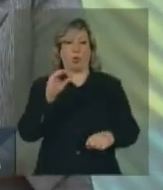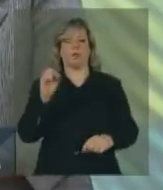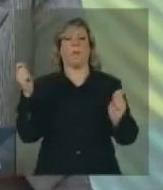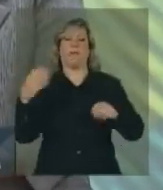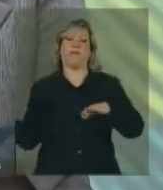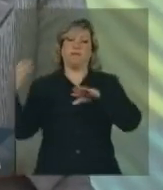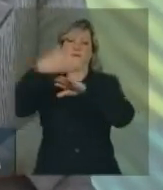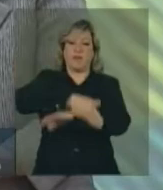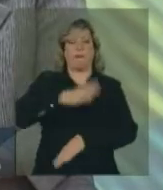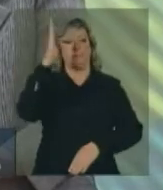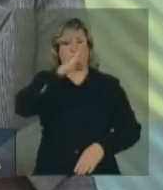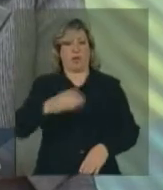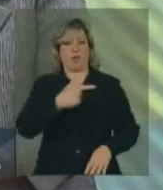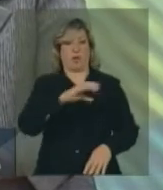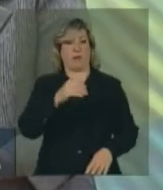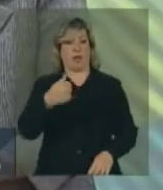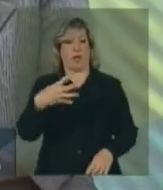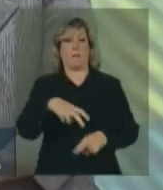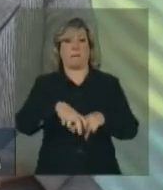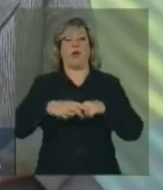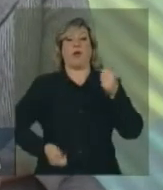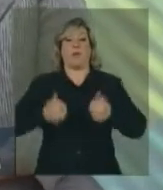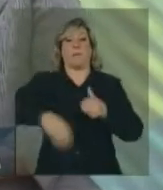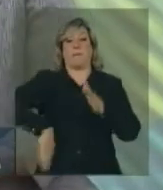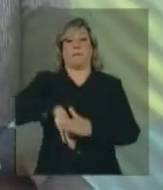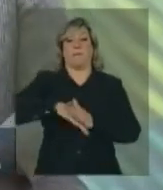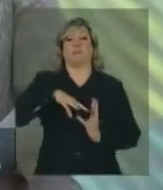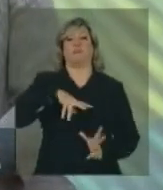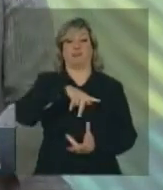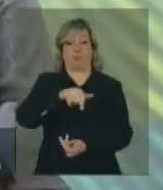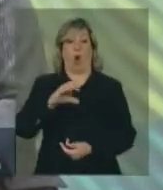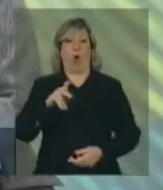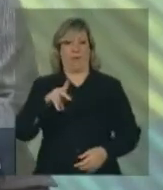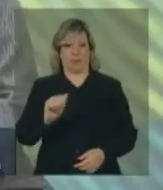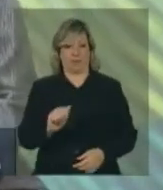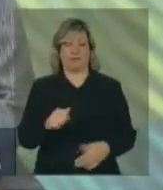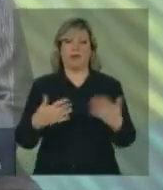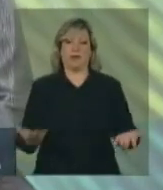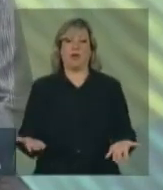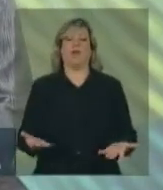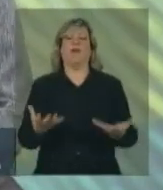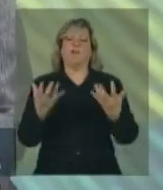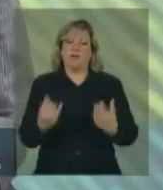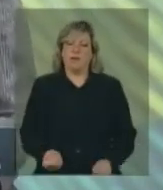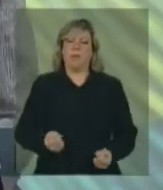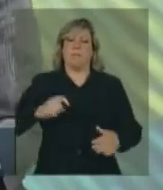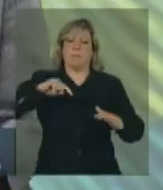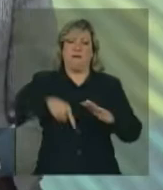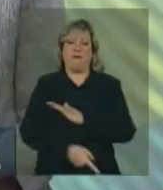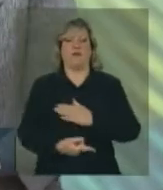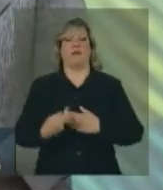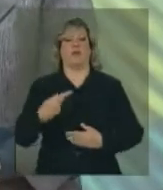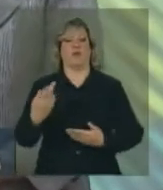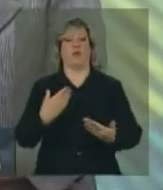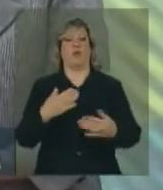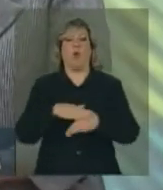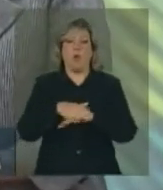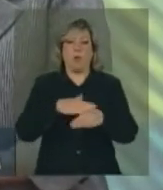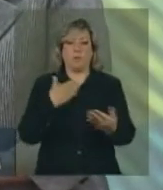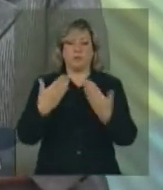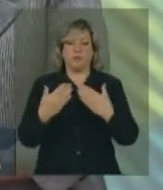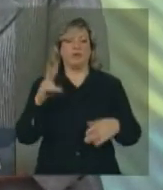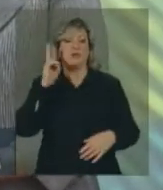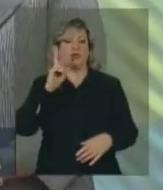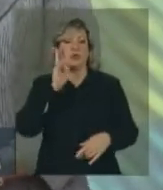brasileiros em 2014. Vamos aprofundar nosso diálogo sobre cooperação